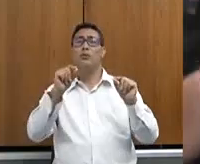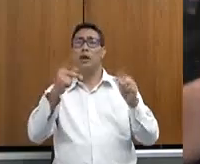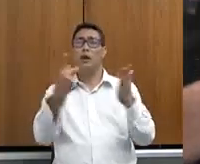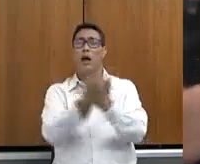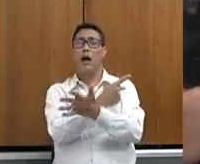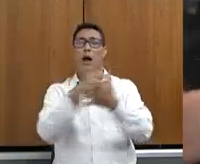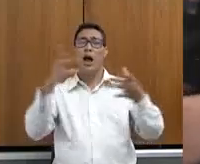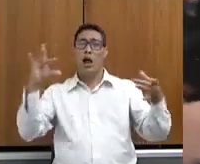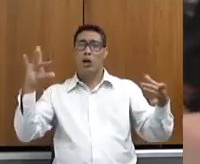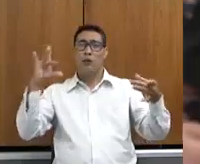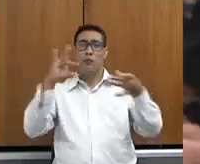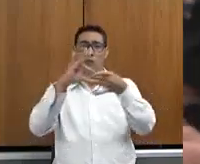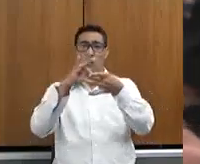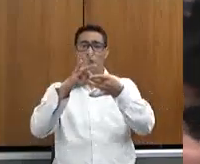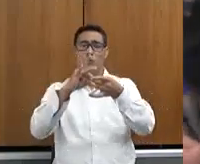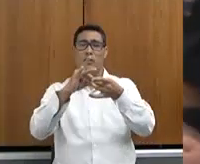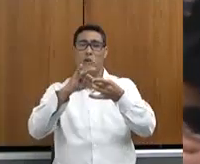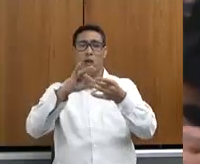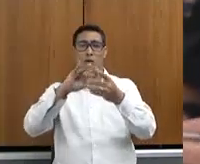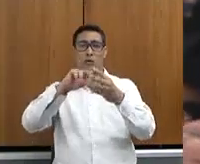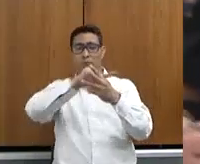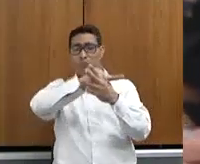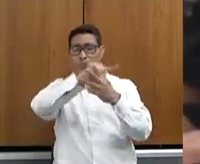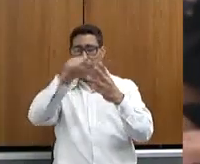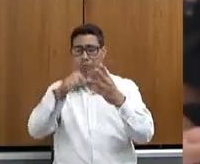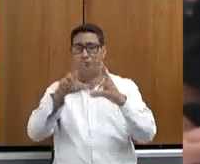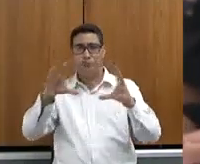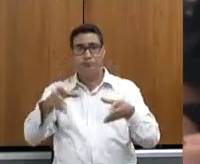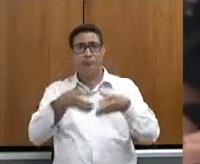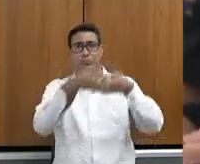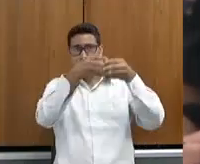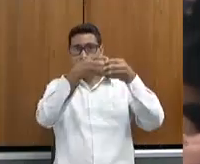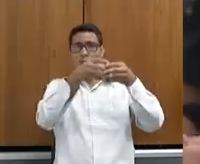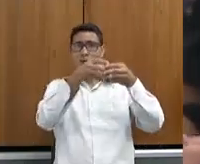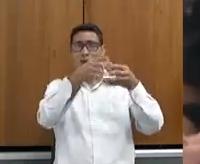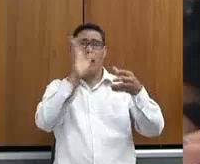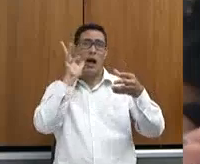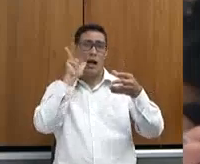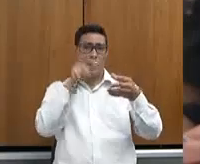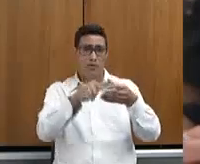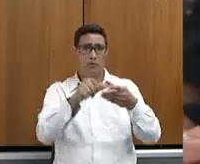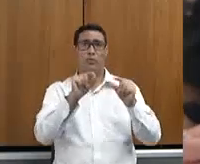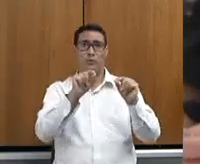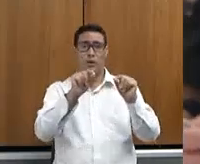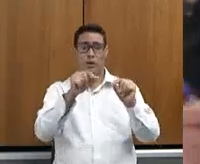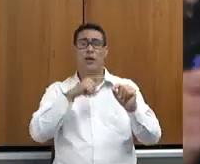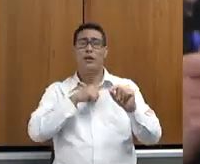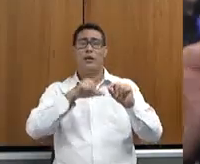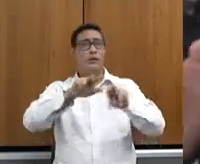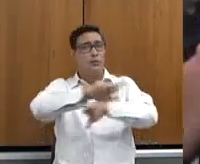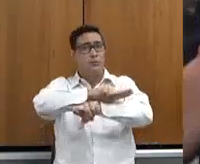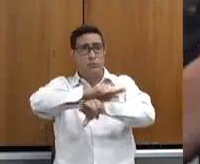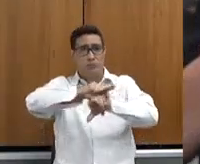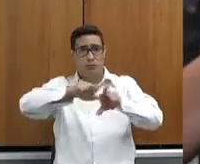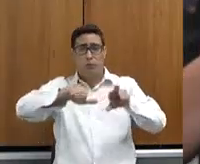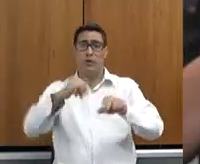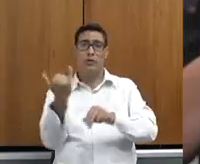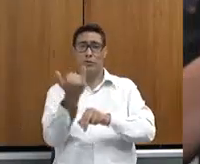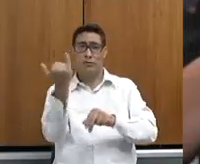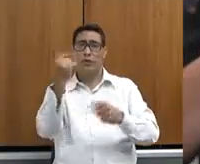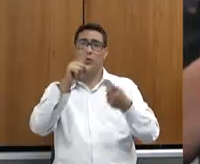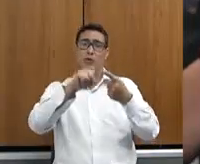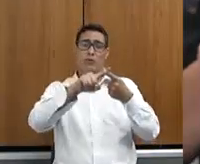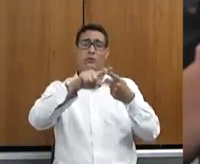chegou ao nosso conhecimento. Acho que são ferramentas importantíssimas. EMATER e